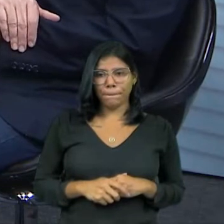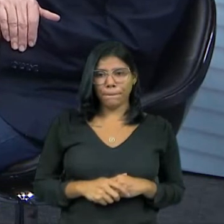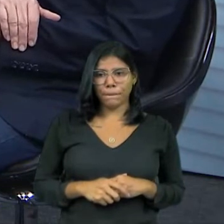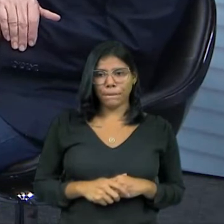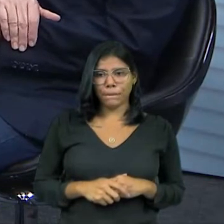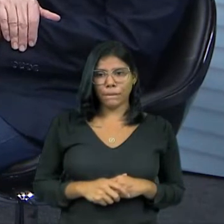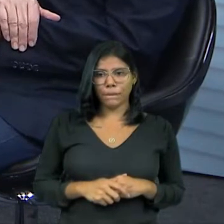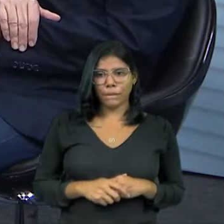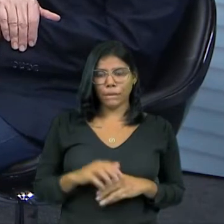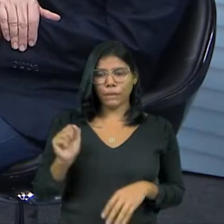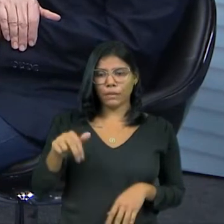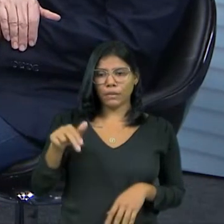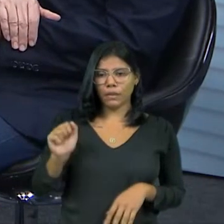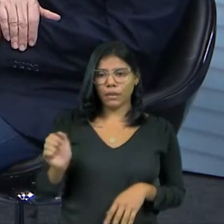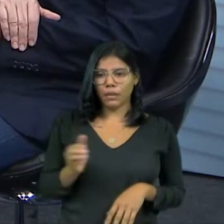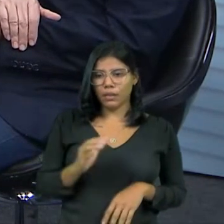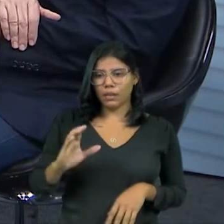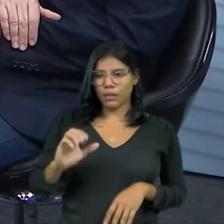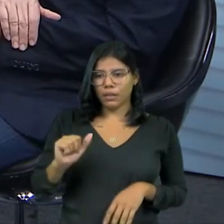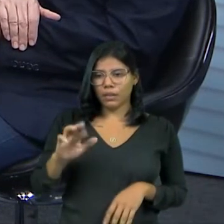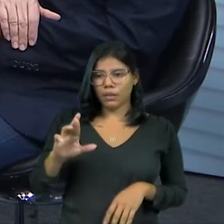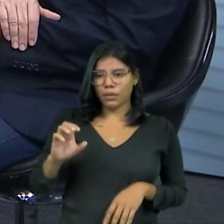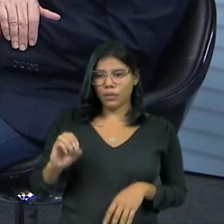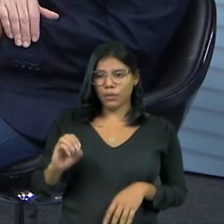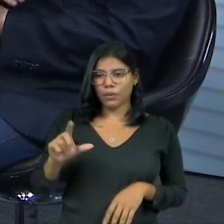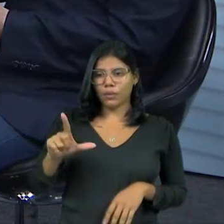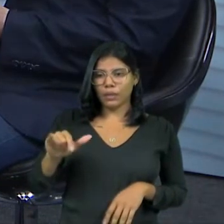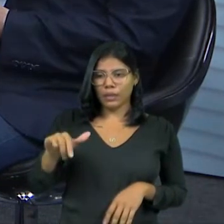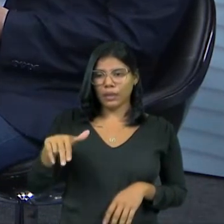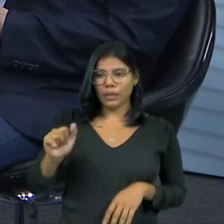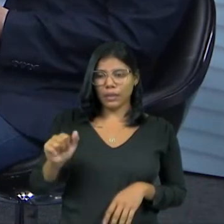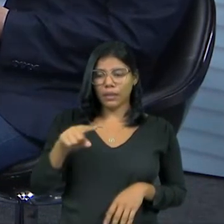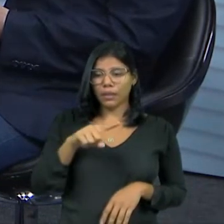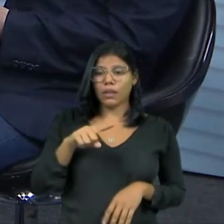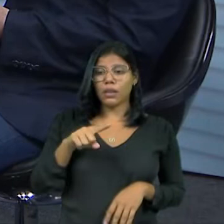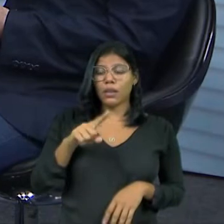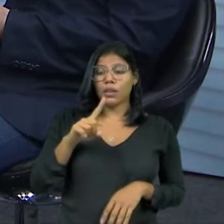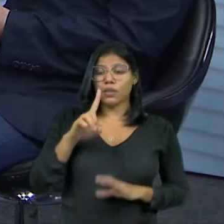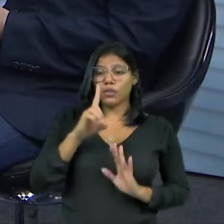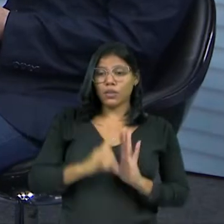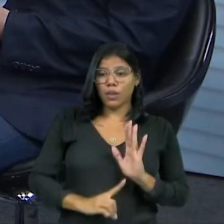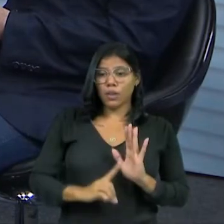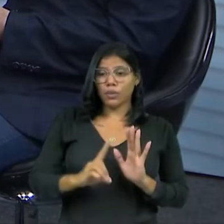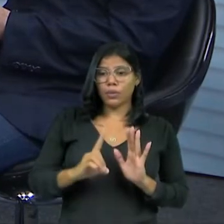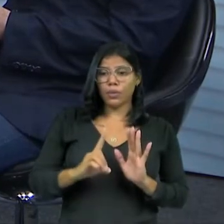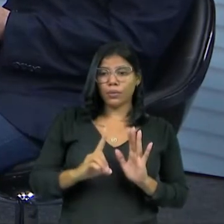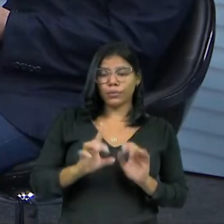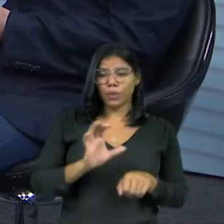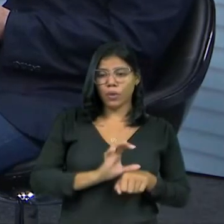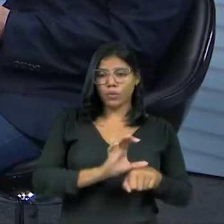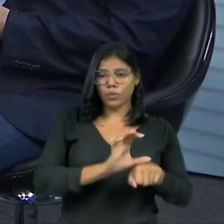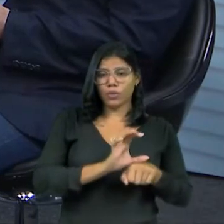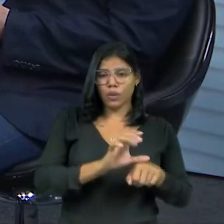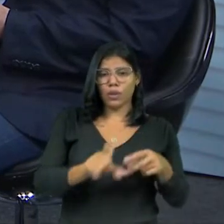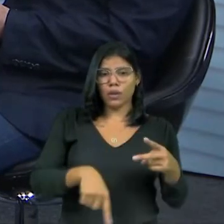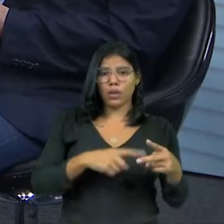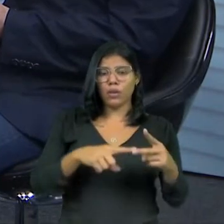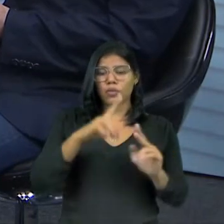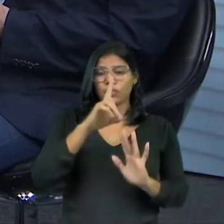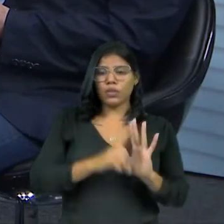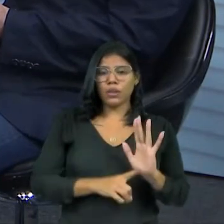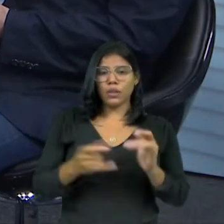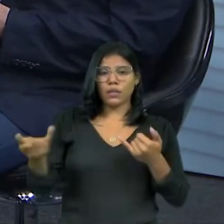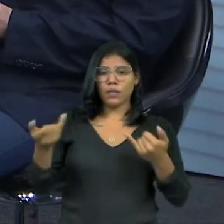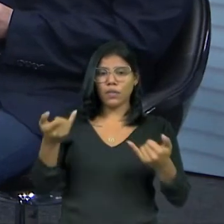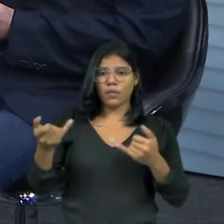Doutora Ana Carolina Alencar, que atua na área do direito constitucional, direito de acesso à informação, é isso, doutora? Isso, acesso à informação. Eu